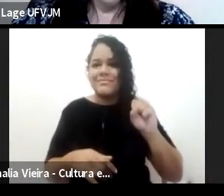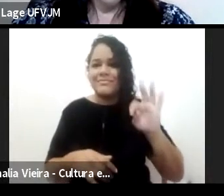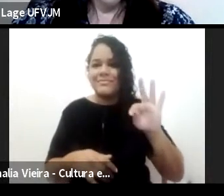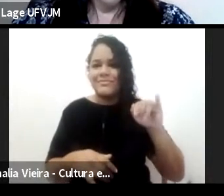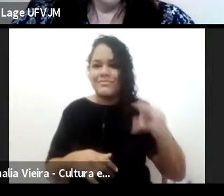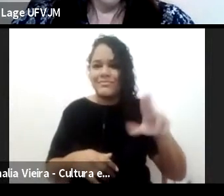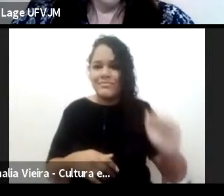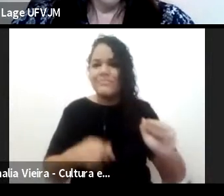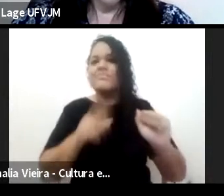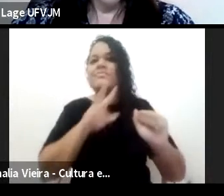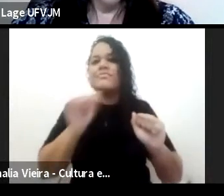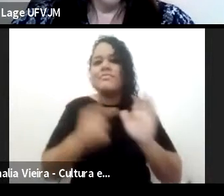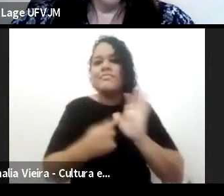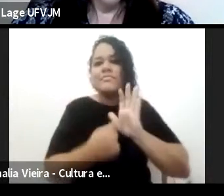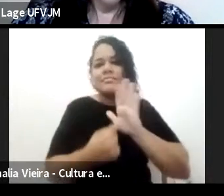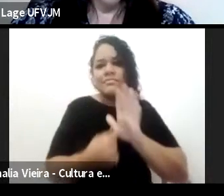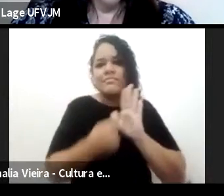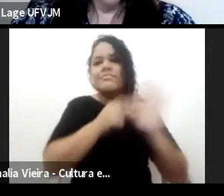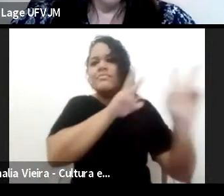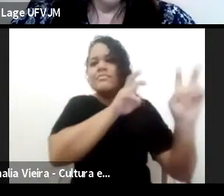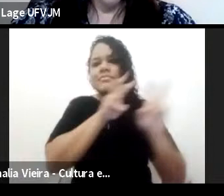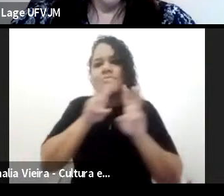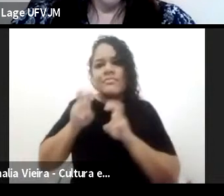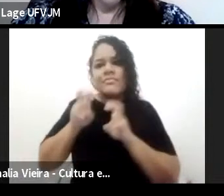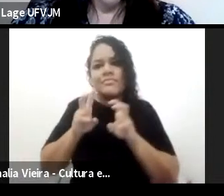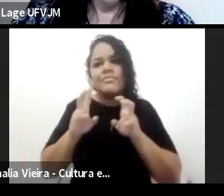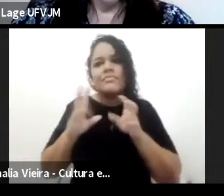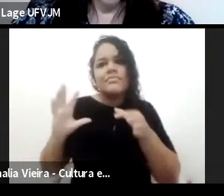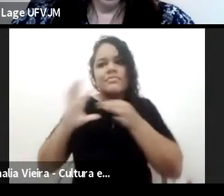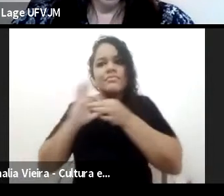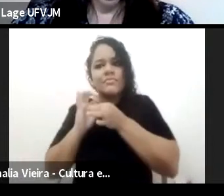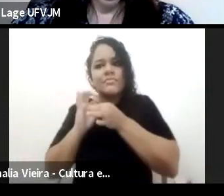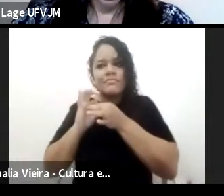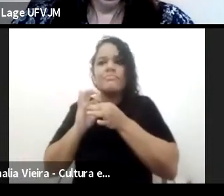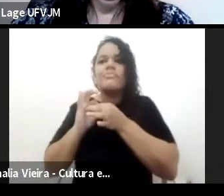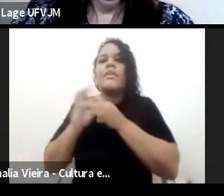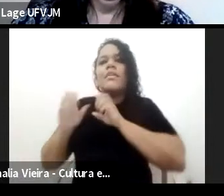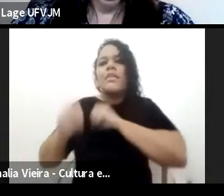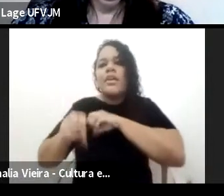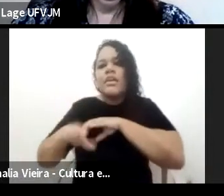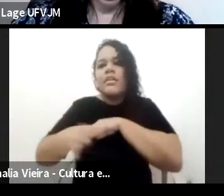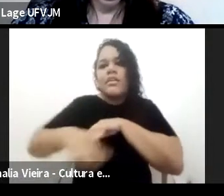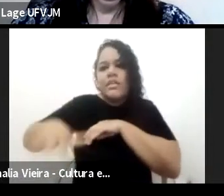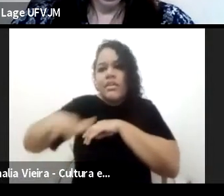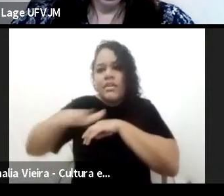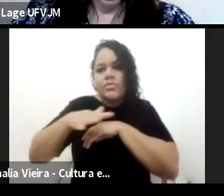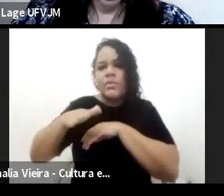empreendidas acerca da educação no período colonial, nessa nossa primeira aula.